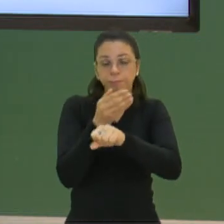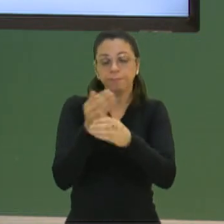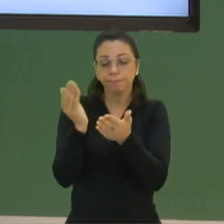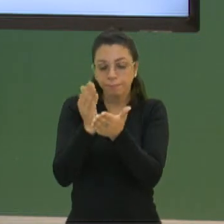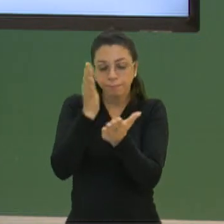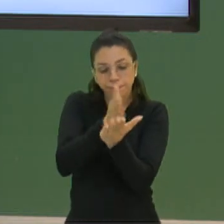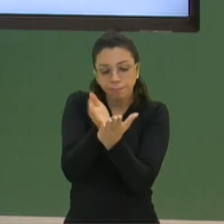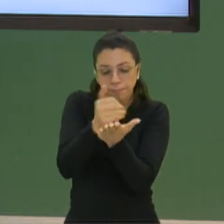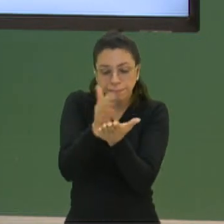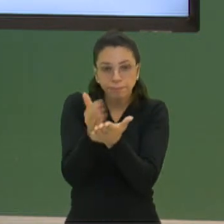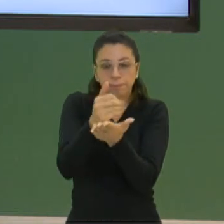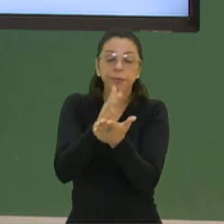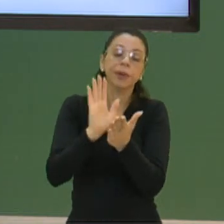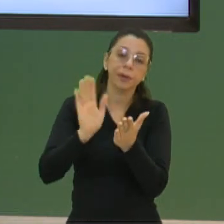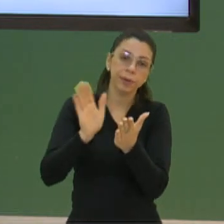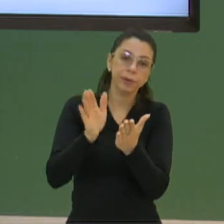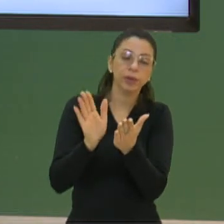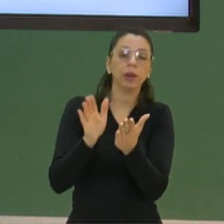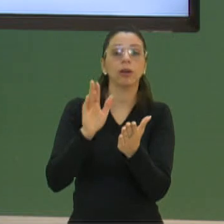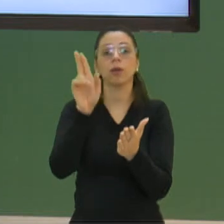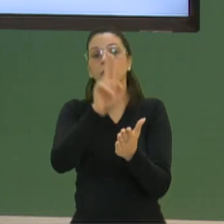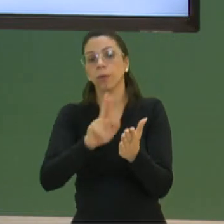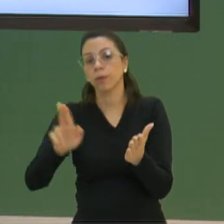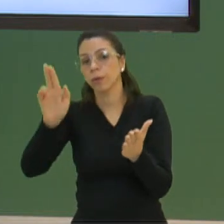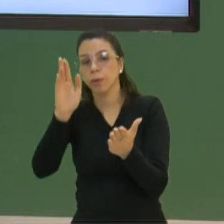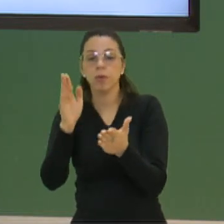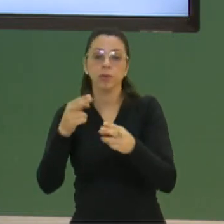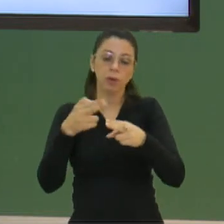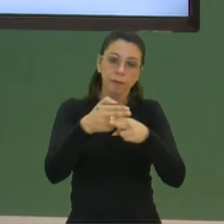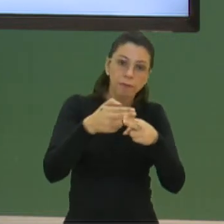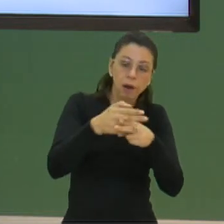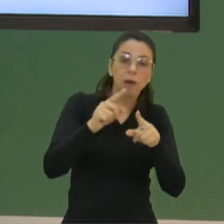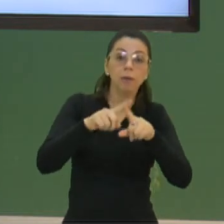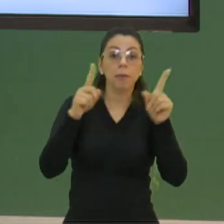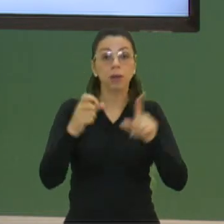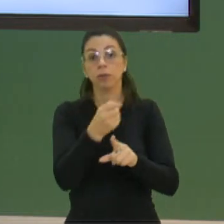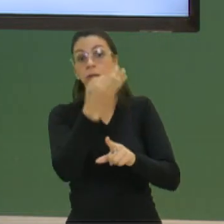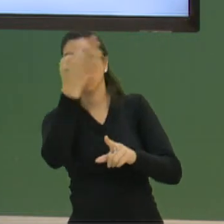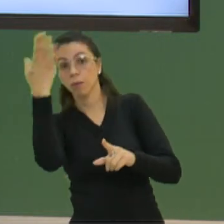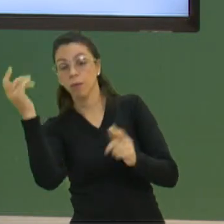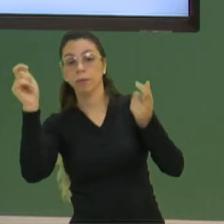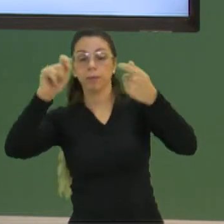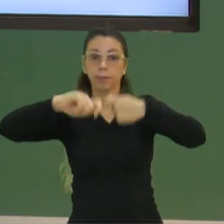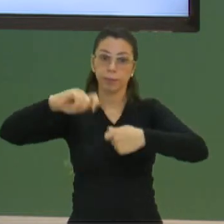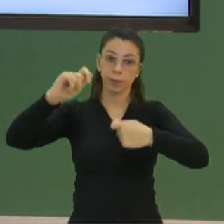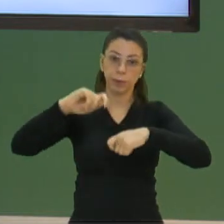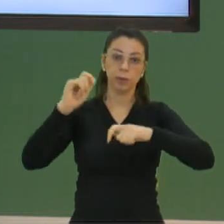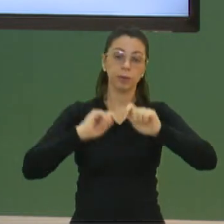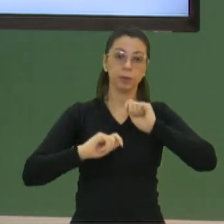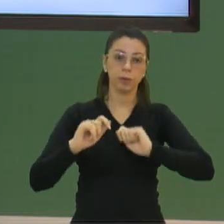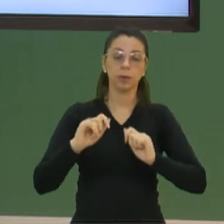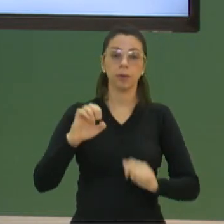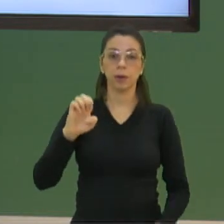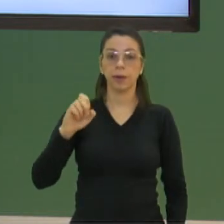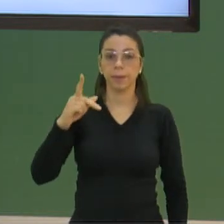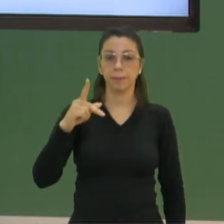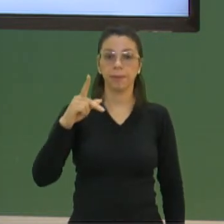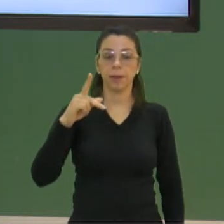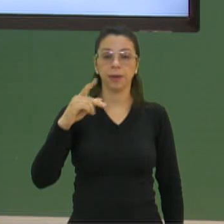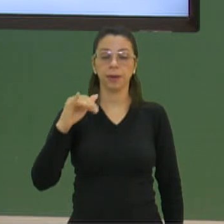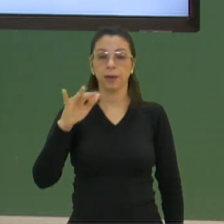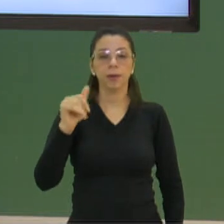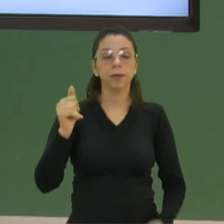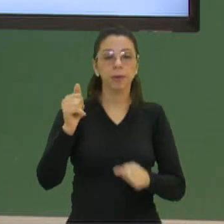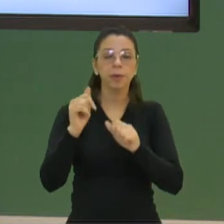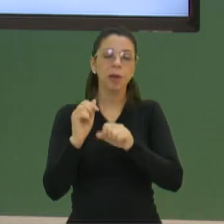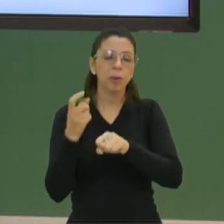grandinho, que você já manuseia muito bem os utensílios de casa, mas alguns alimentos, eles vão ter um epicarpo, que é uma casca, um